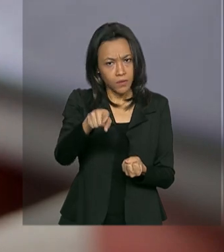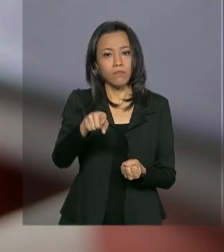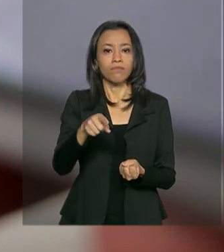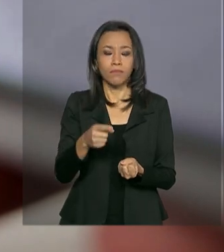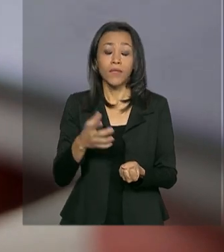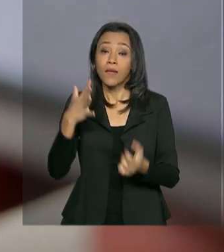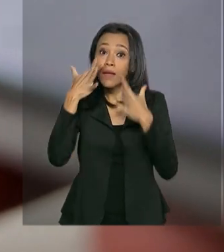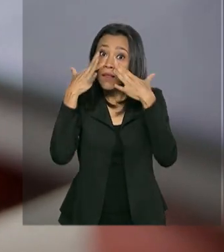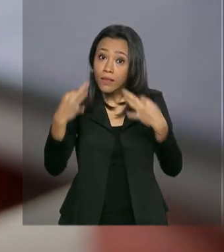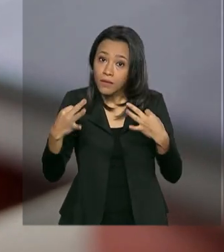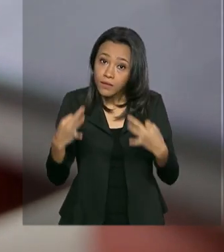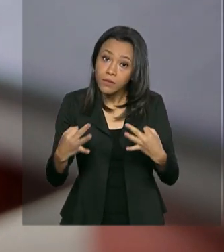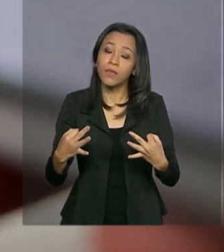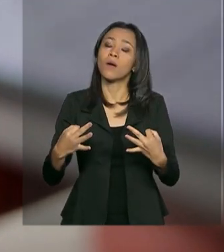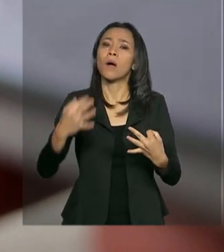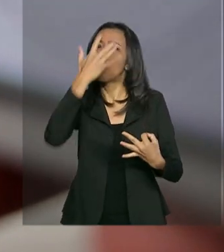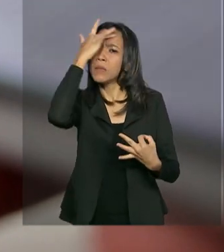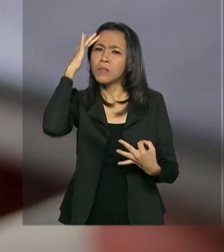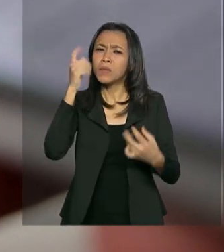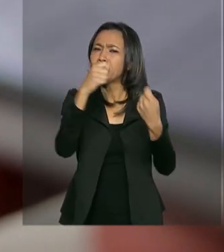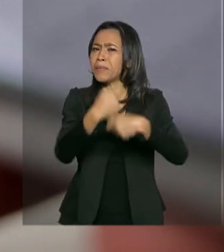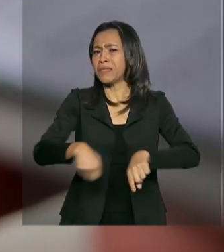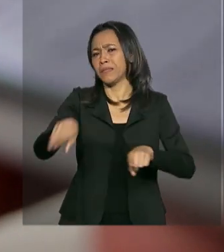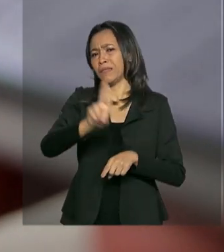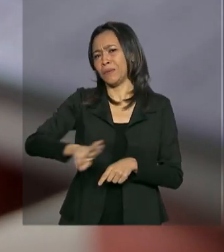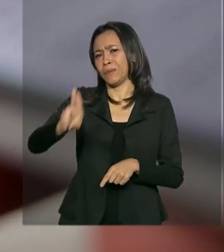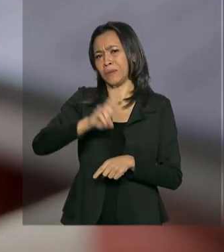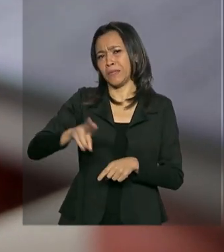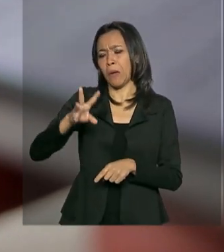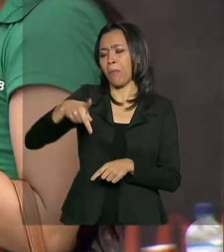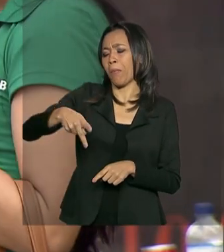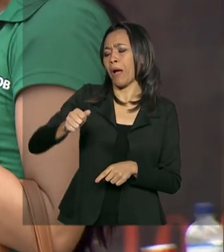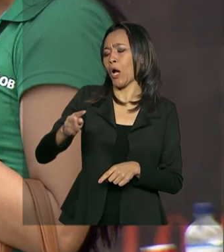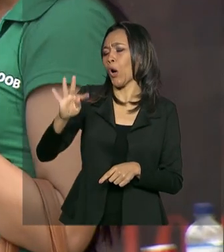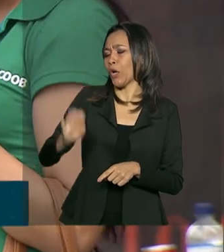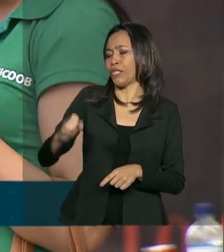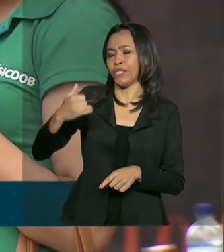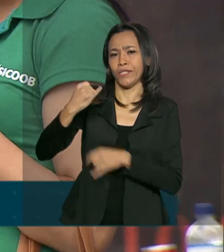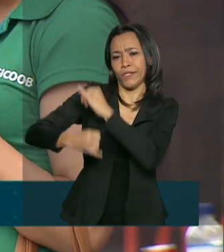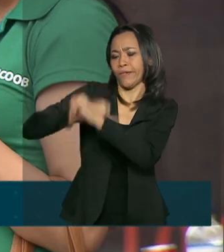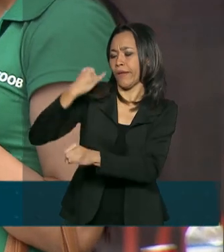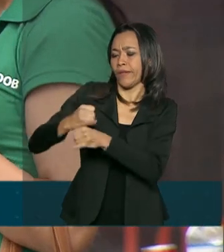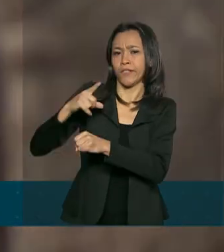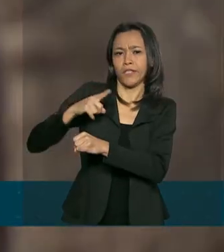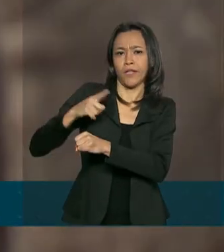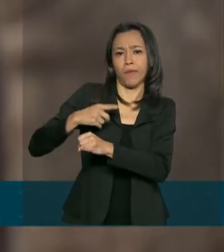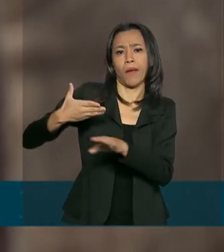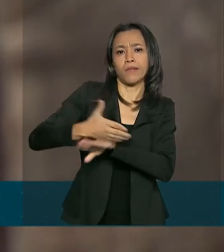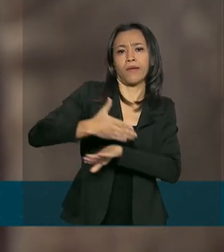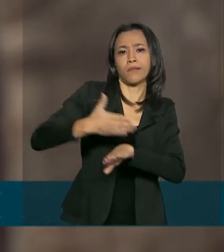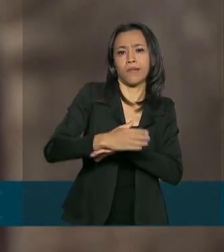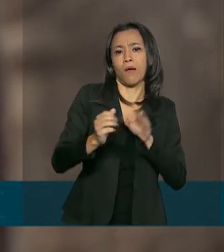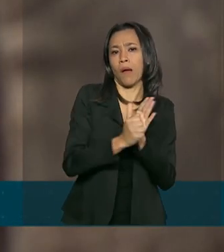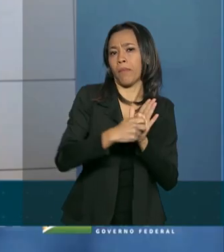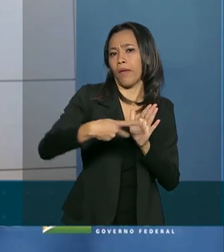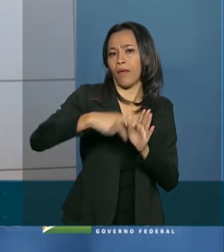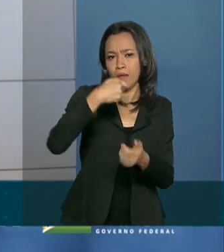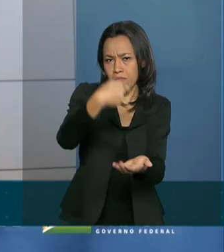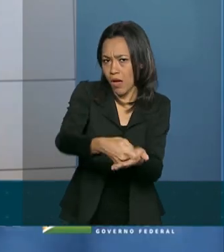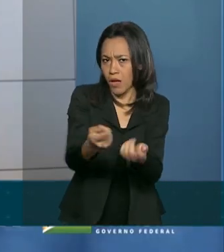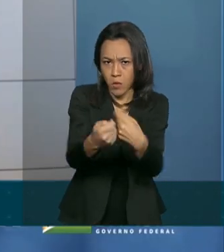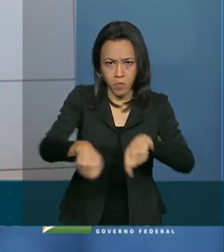E atenção, o cliente não precisa usar o pacote de internet que possui para acessar o aplicativo e fazer o pagamento.